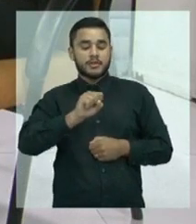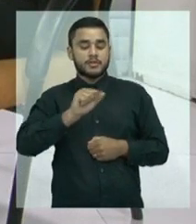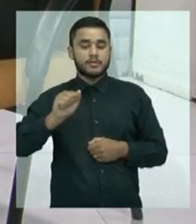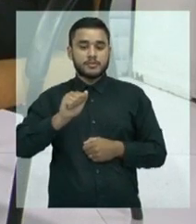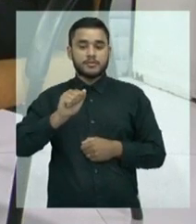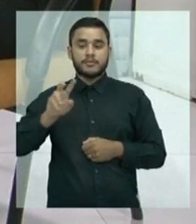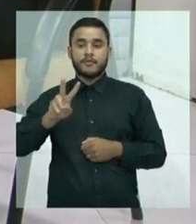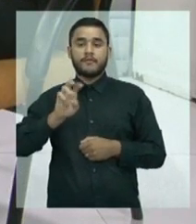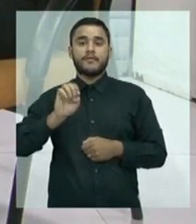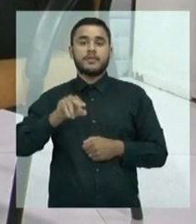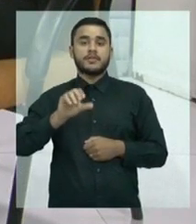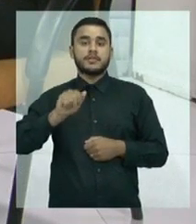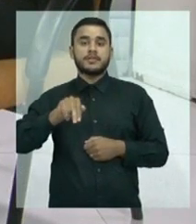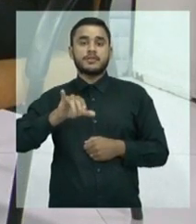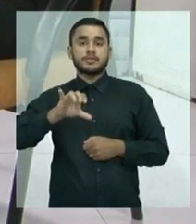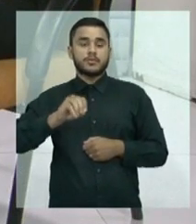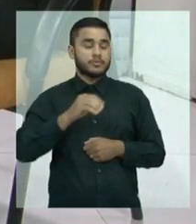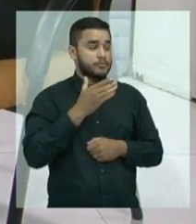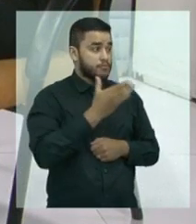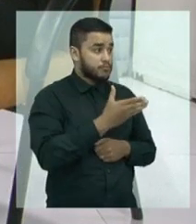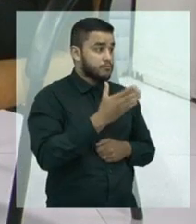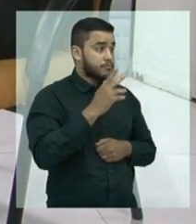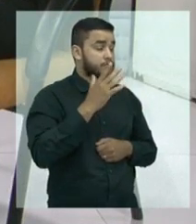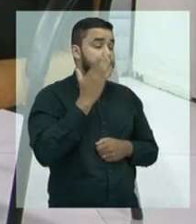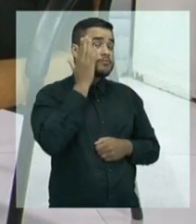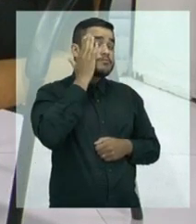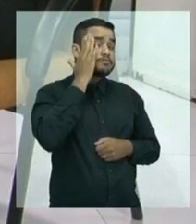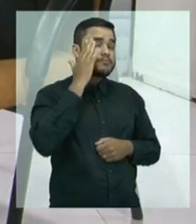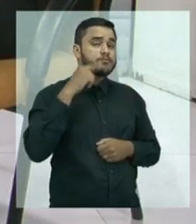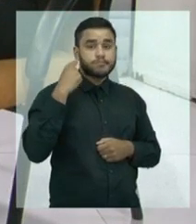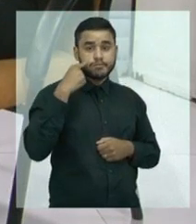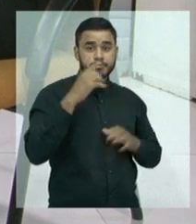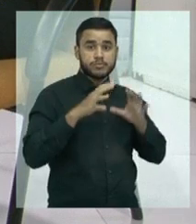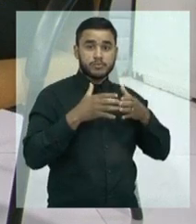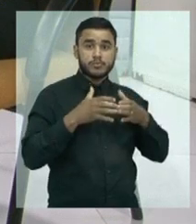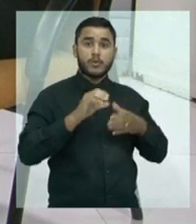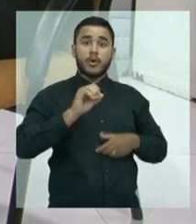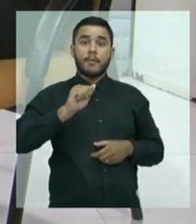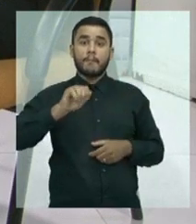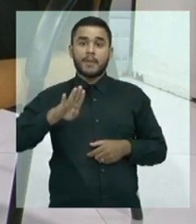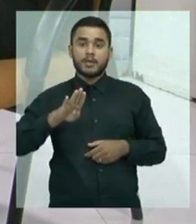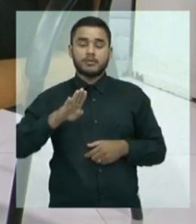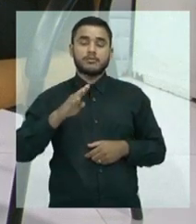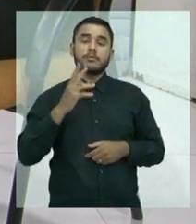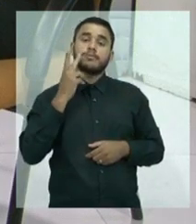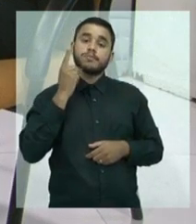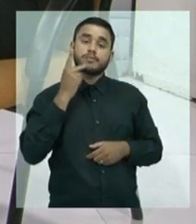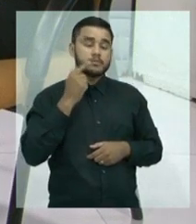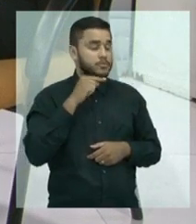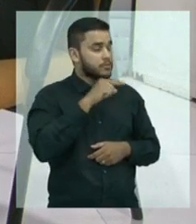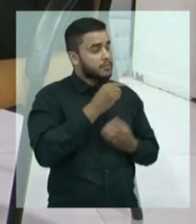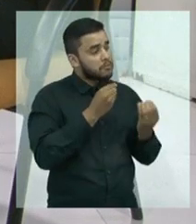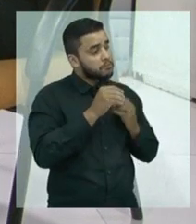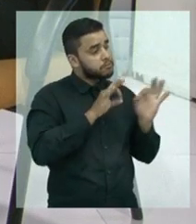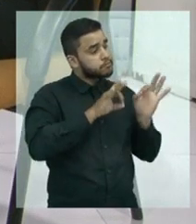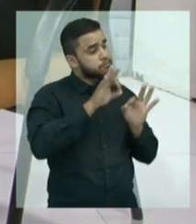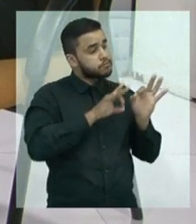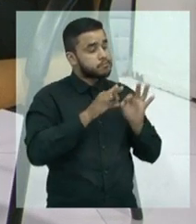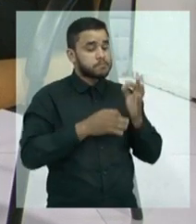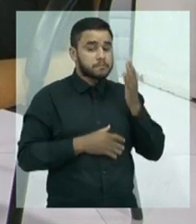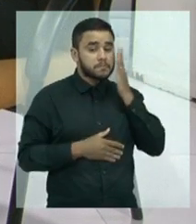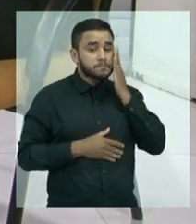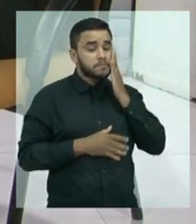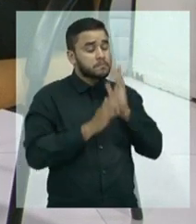presença. Eu gostaria que inicialmente a senhora falasse assim dos preparativos, uma vez que é um Congresso nacional,